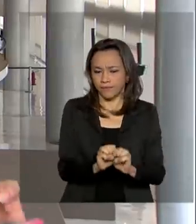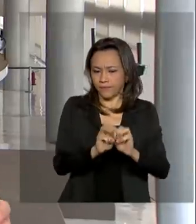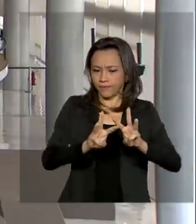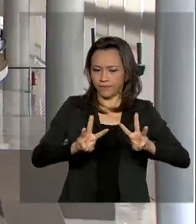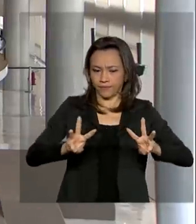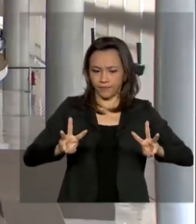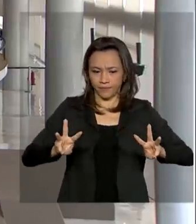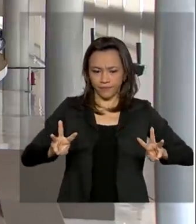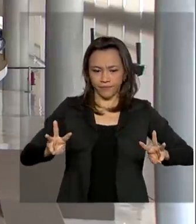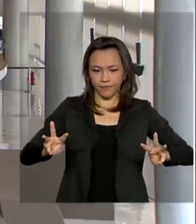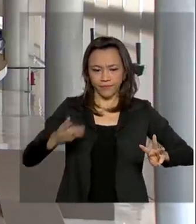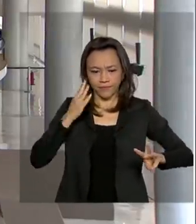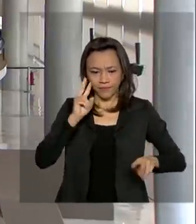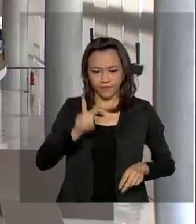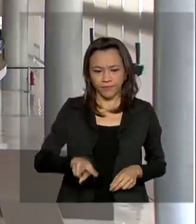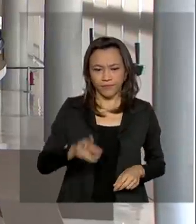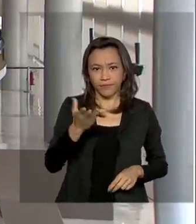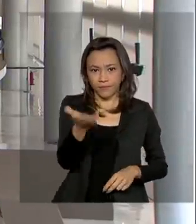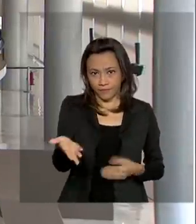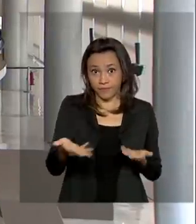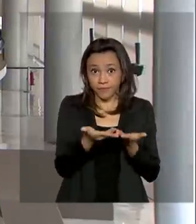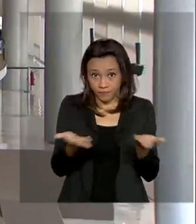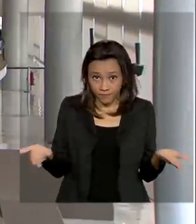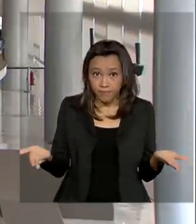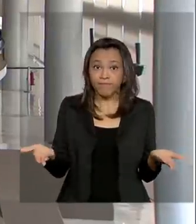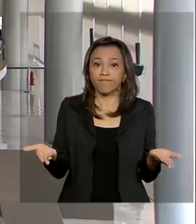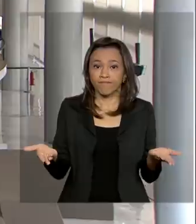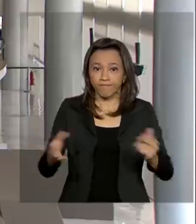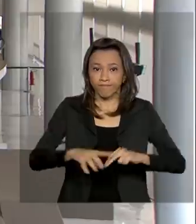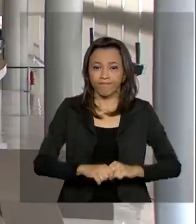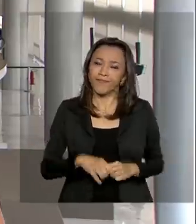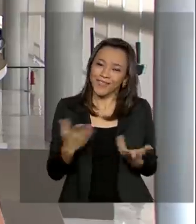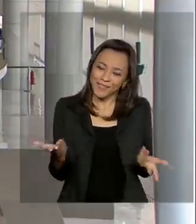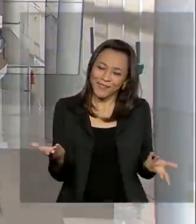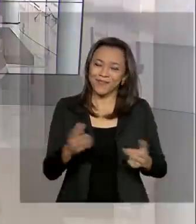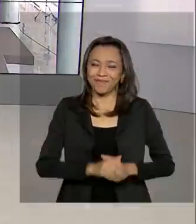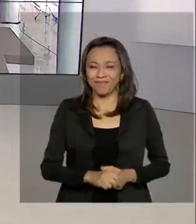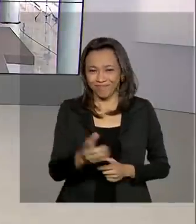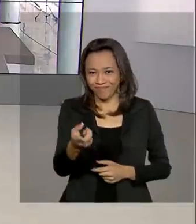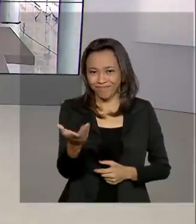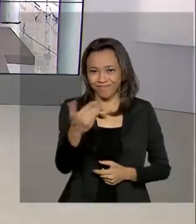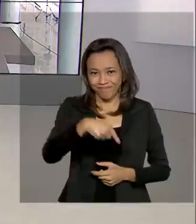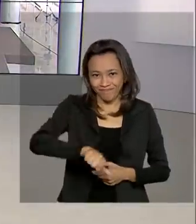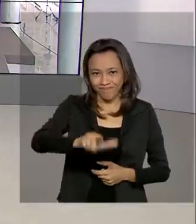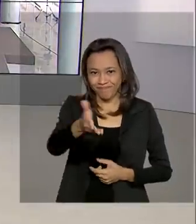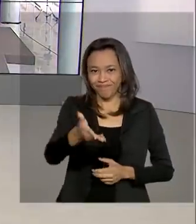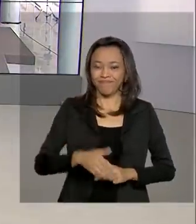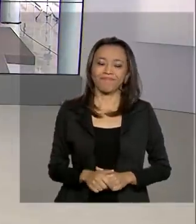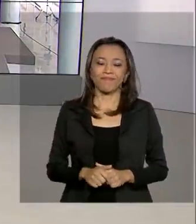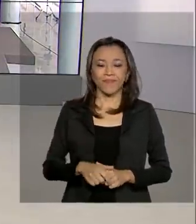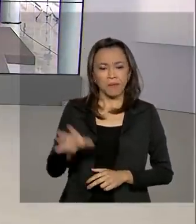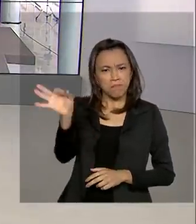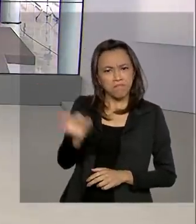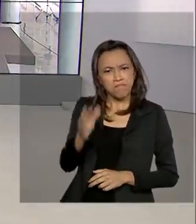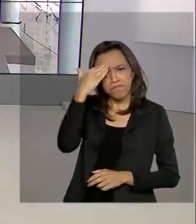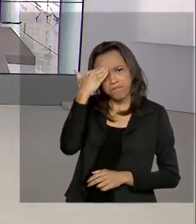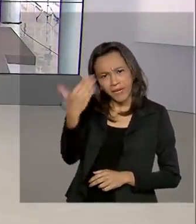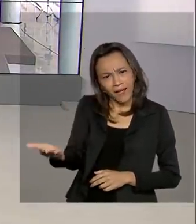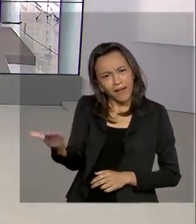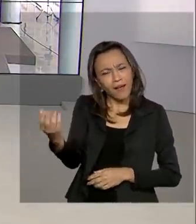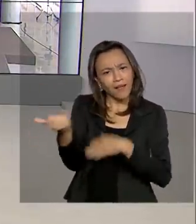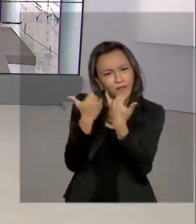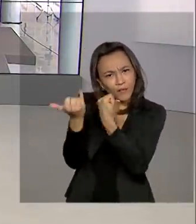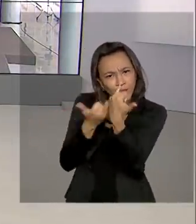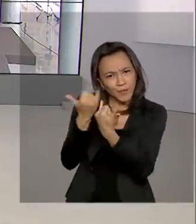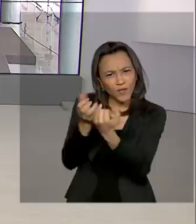auxílio.caixa.gov.br. É isso, Roberto. Volto com você. Perfeito, Selma. Obrigado aí pelas